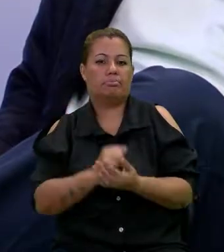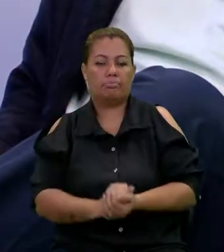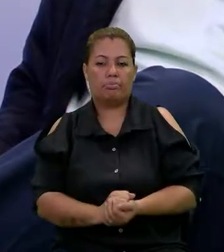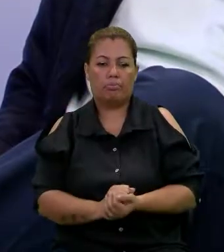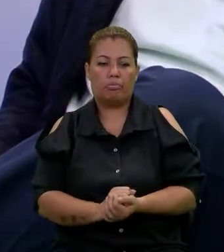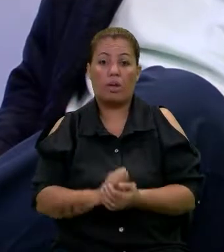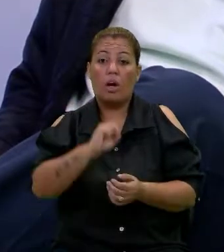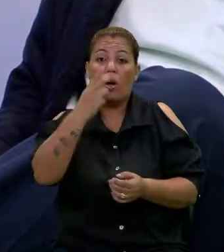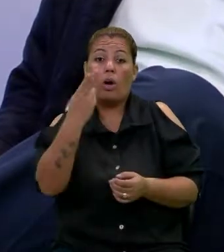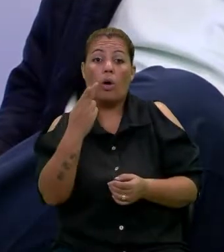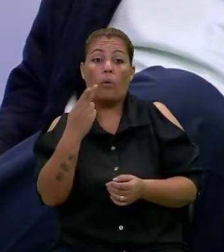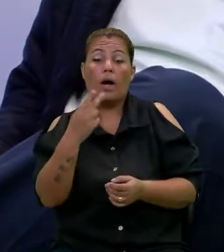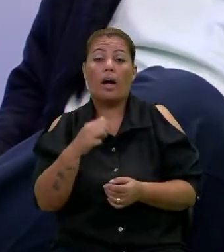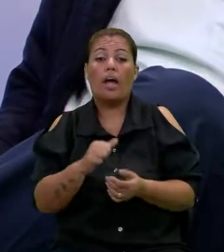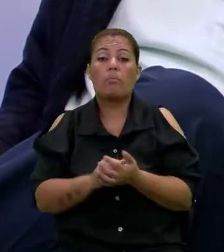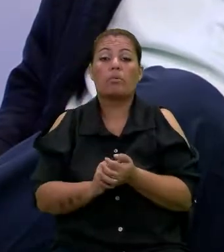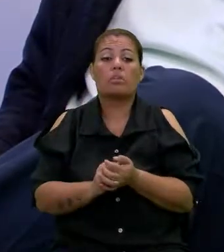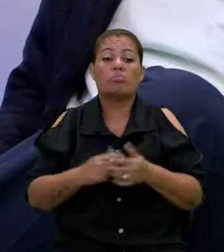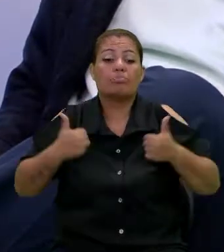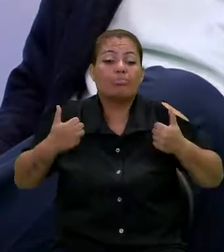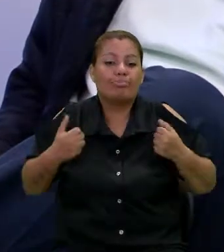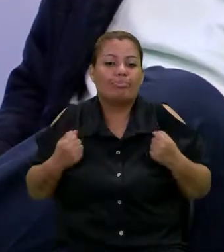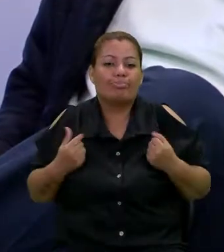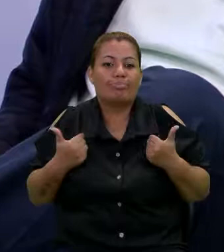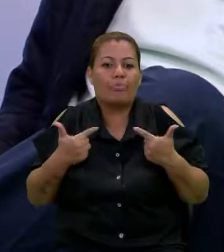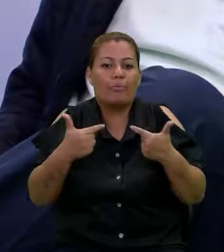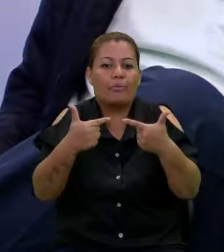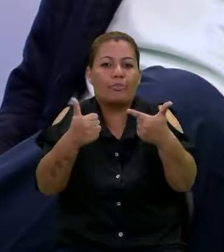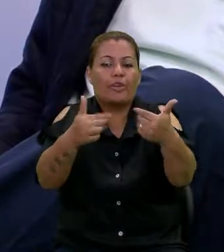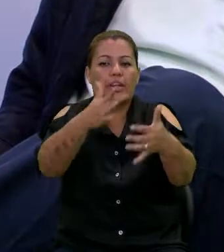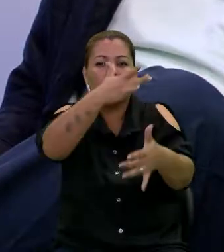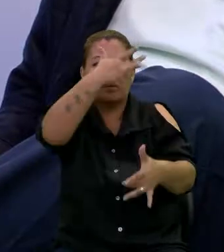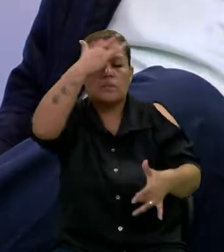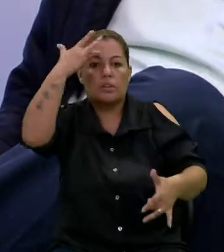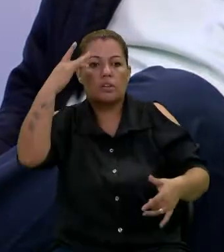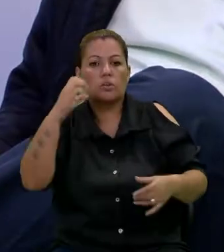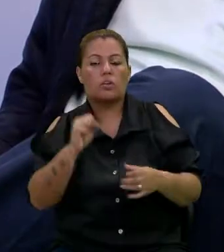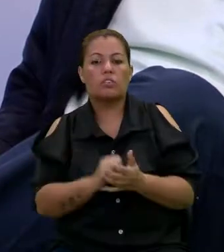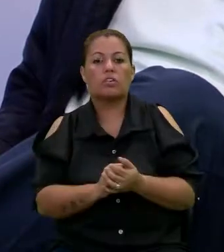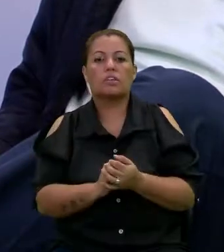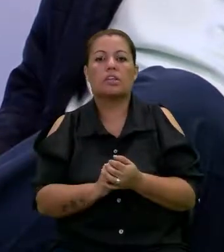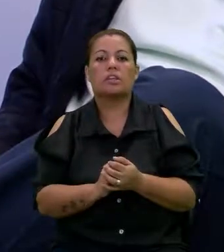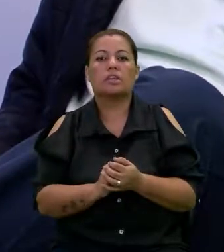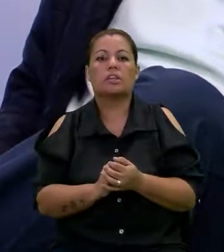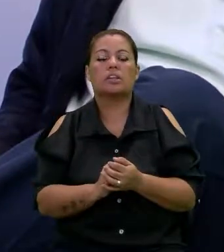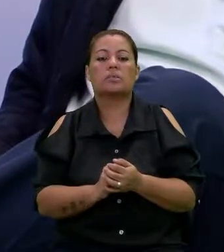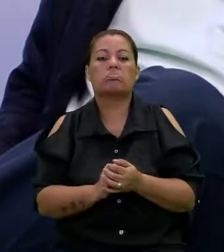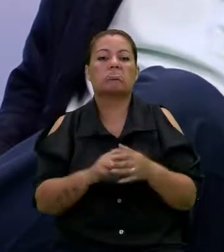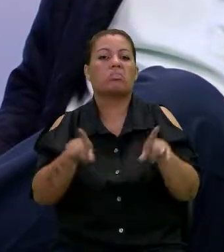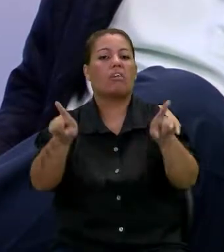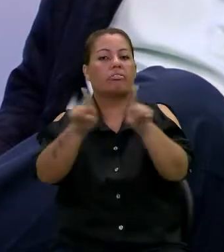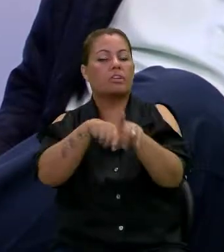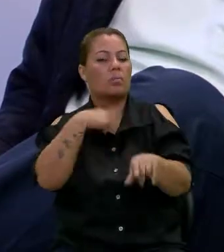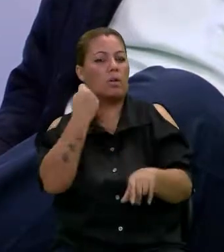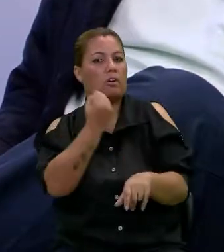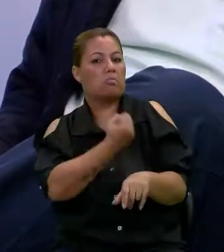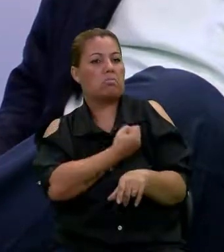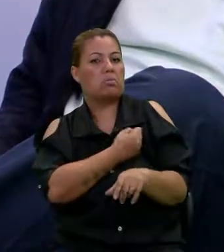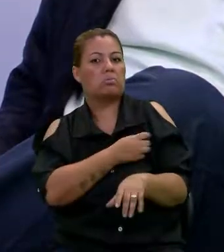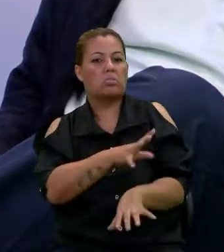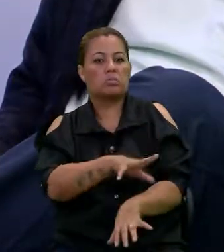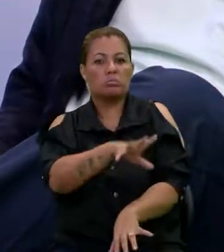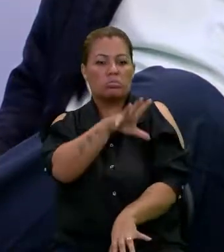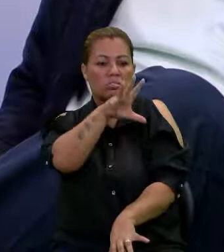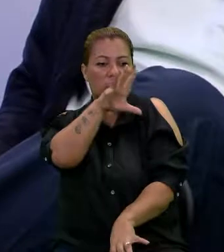Ou a época de Hitler, onde as pessoas com deficiência, juntamente com os judeus, eram eliminadas em câmeras de gás.